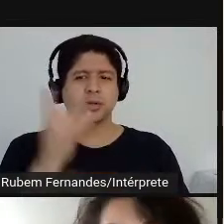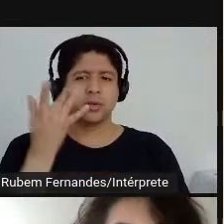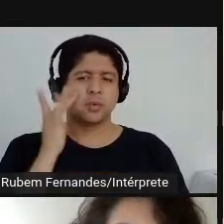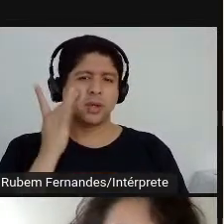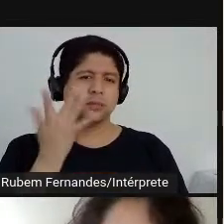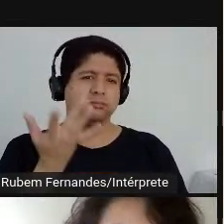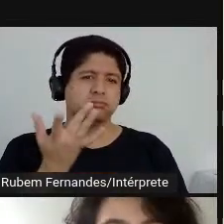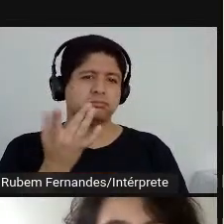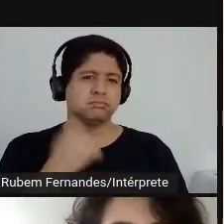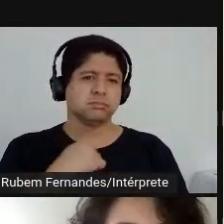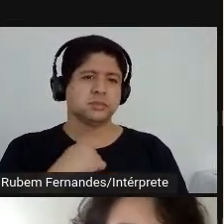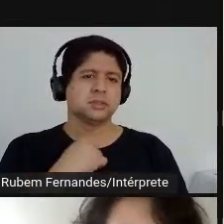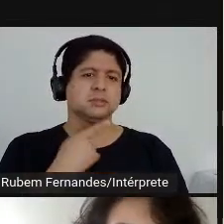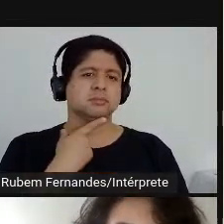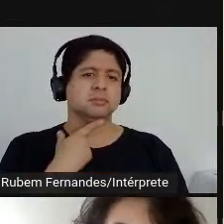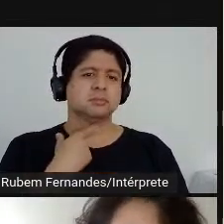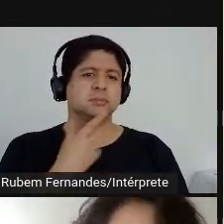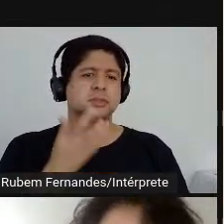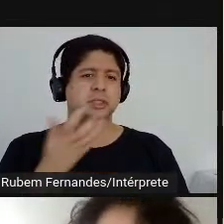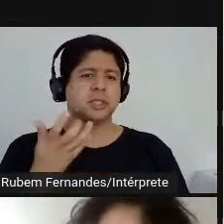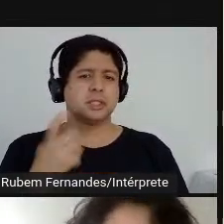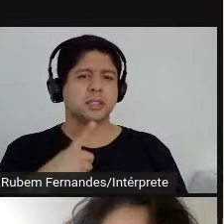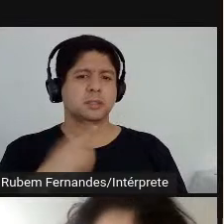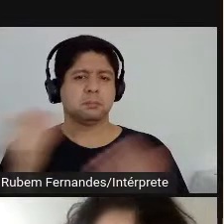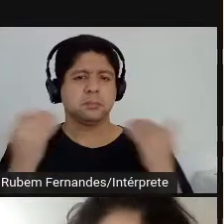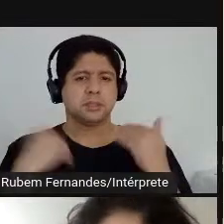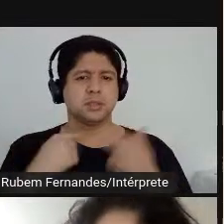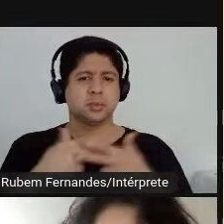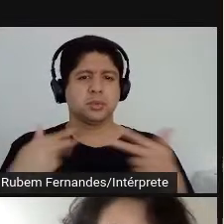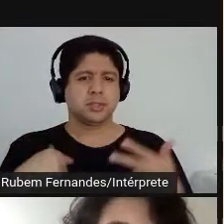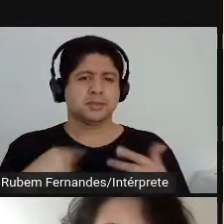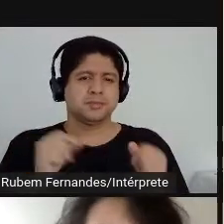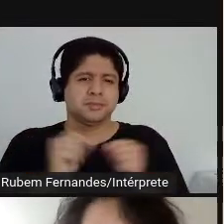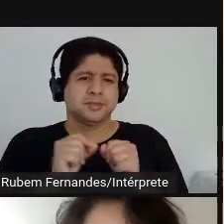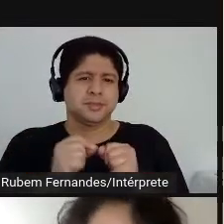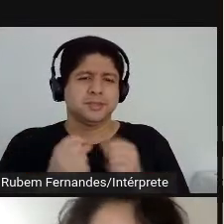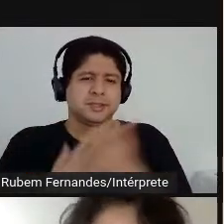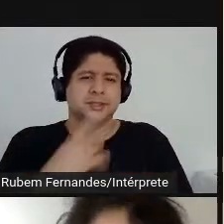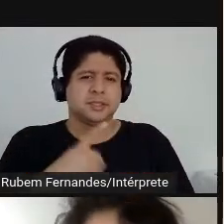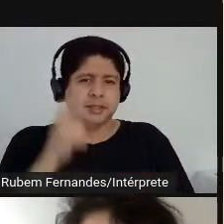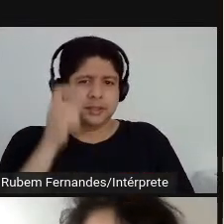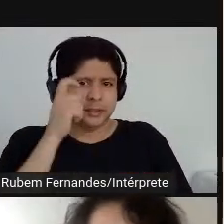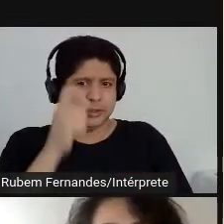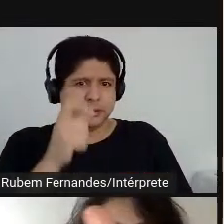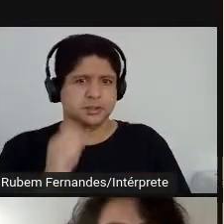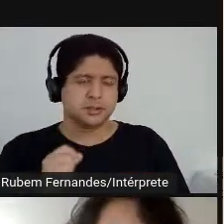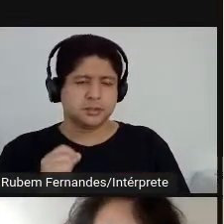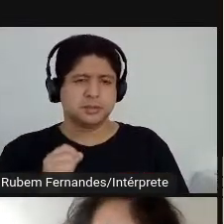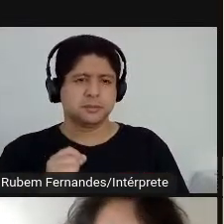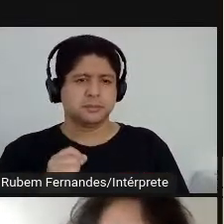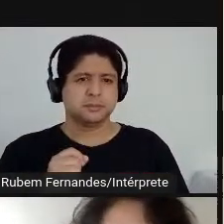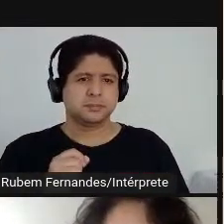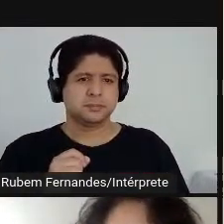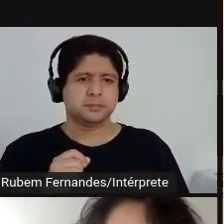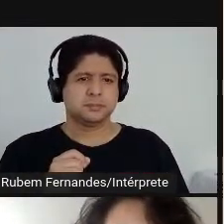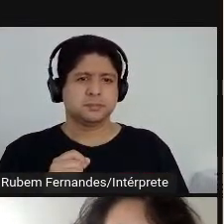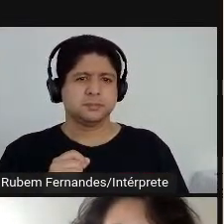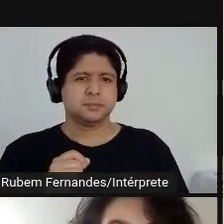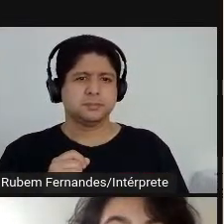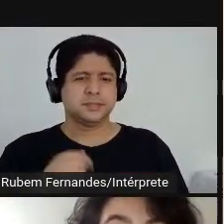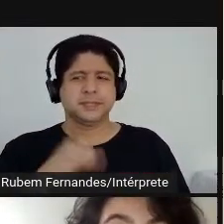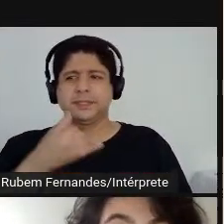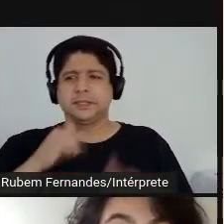a minha coisa, sei lá, o meu campo de interesse, o meu vetor energético.